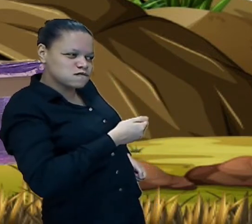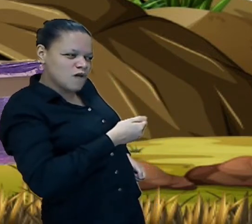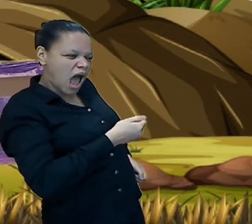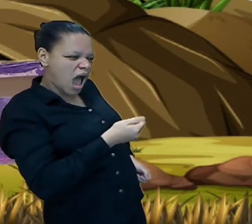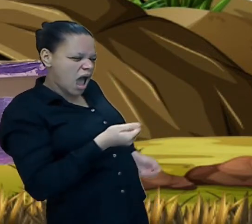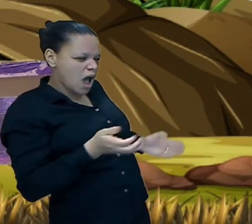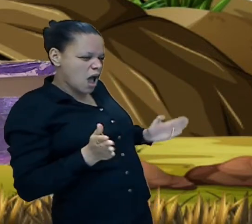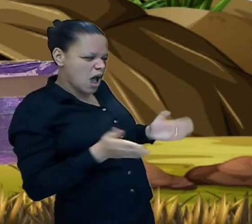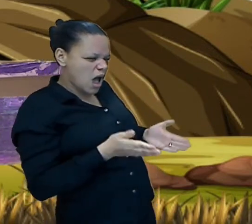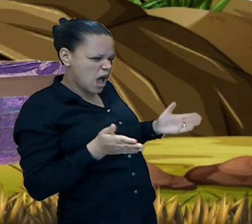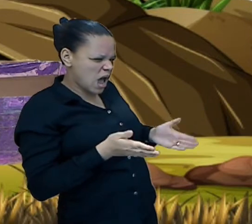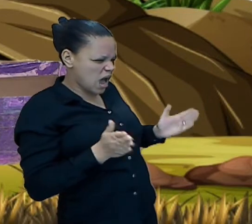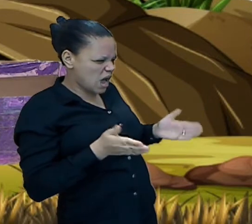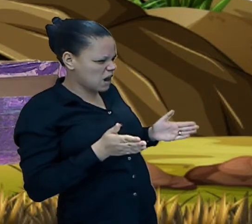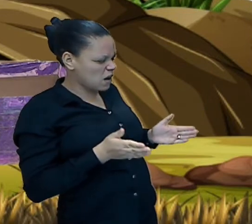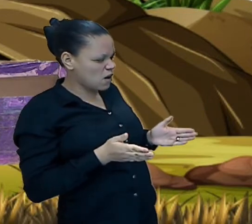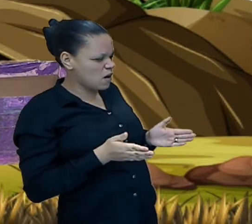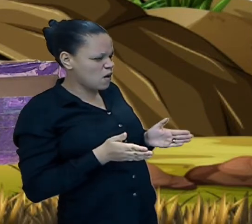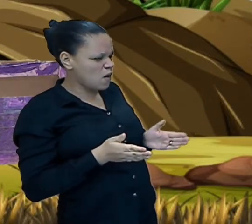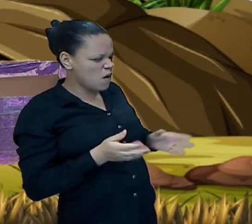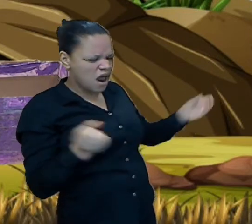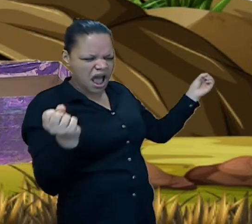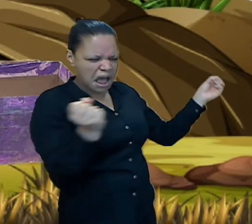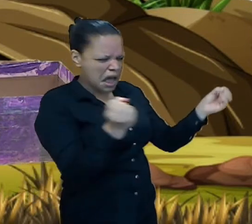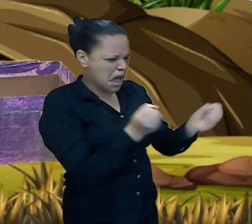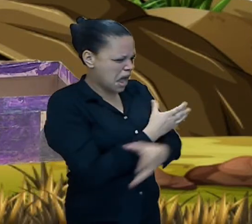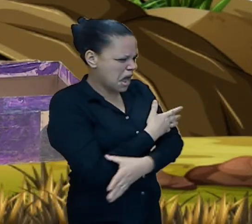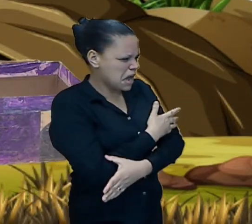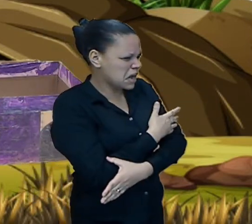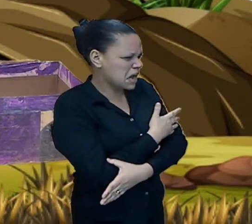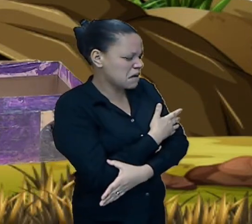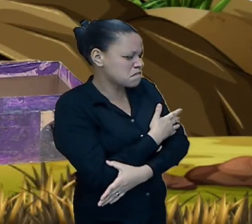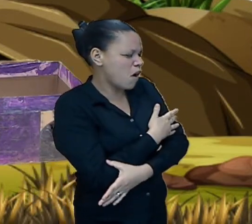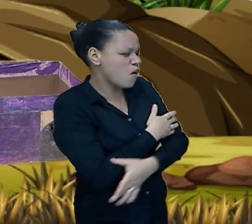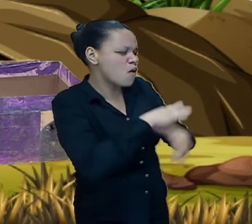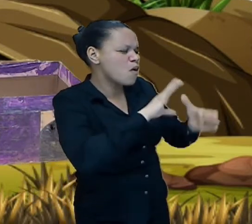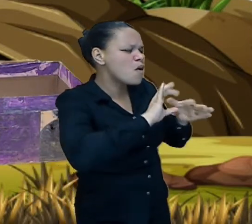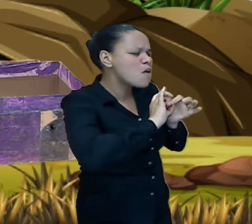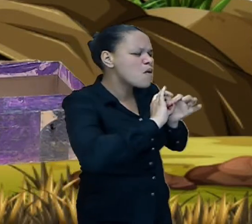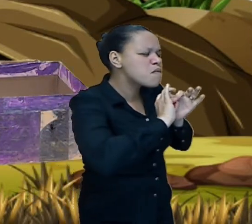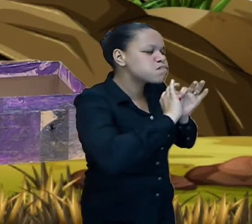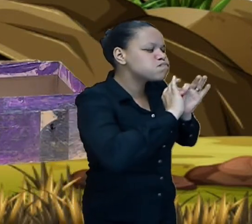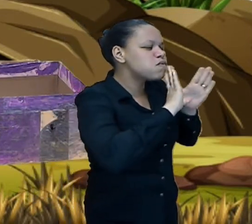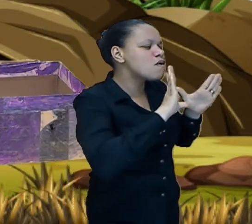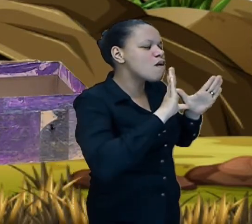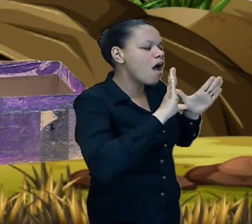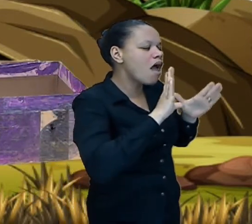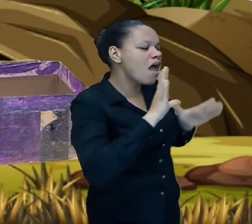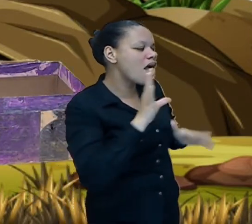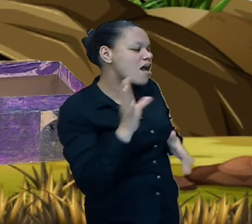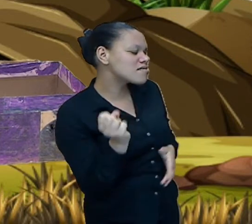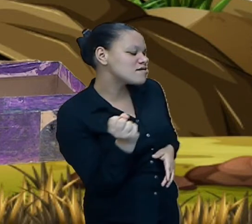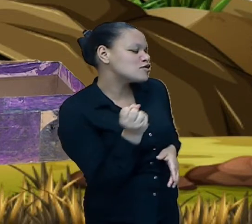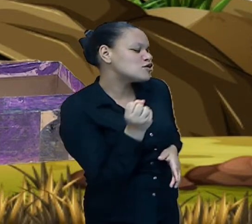monstruoso sua vida de crimes terminou liberte essa monstruosa princesa